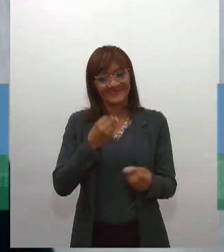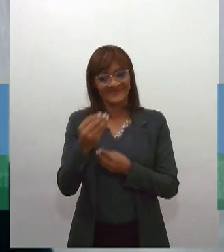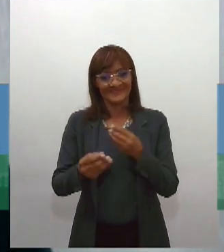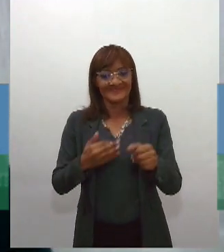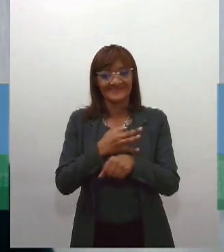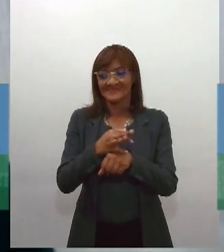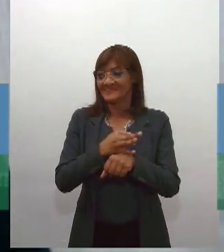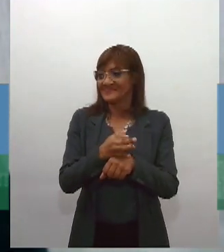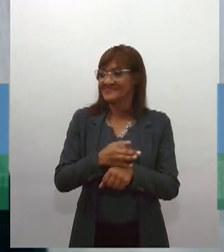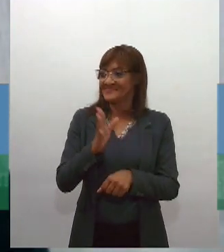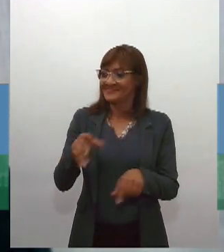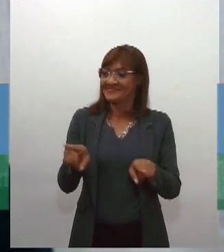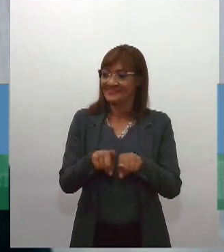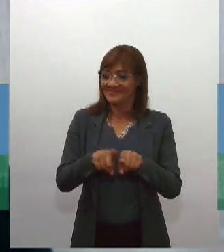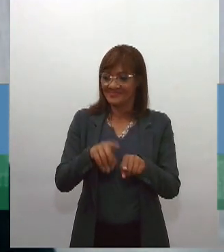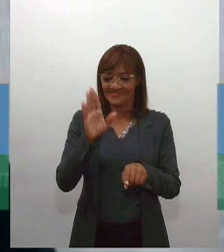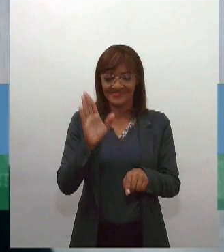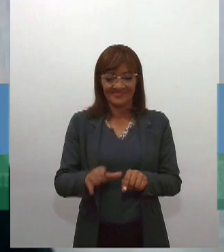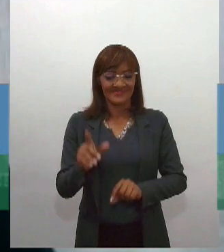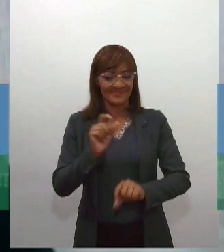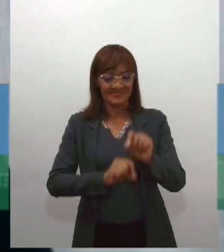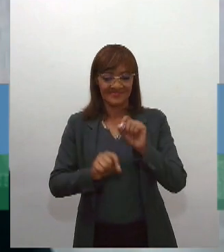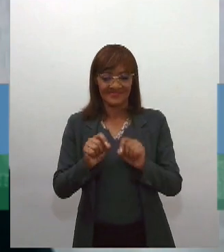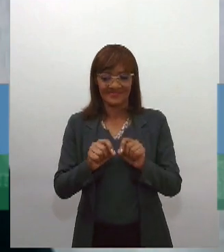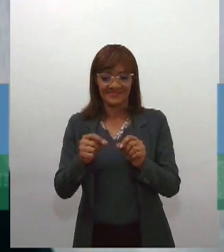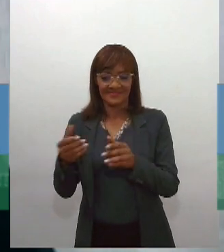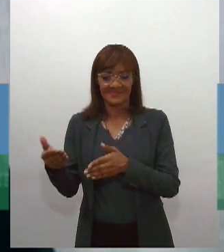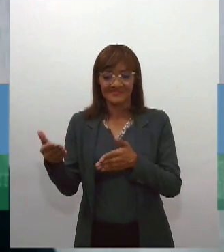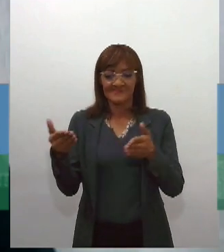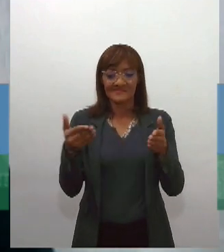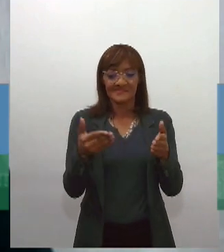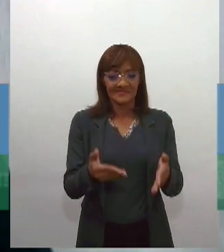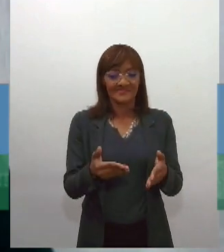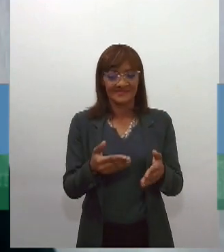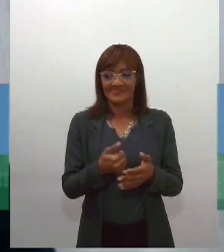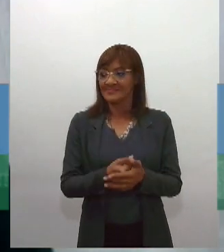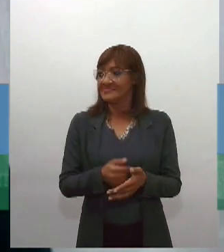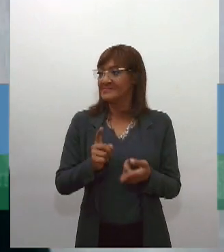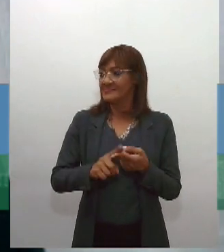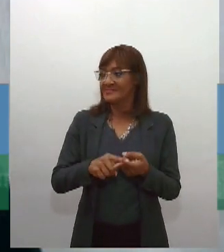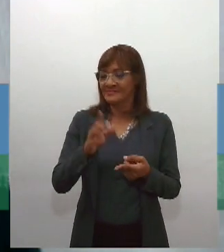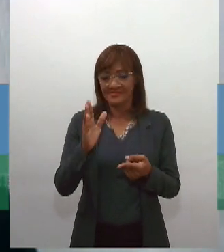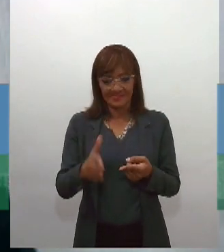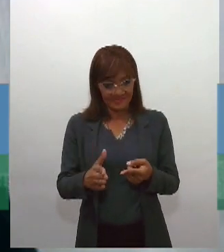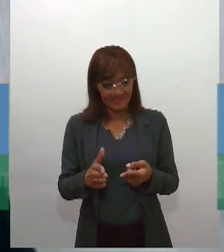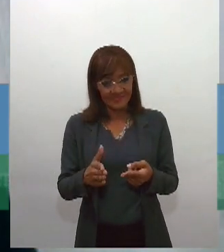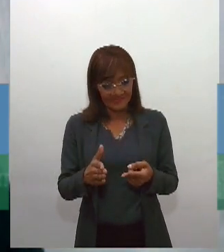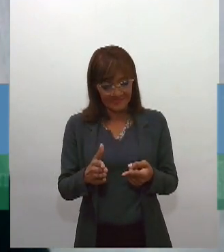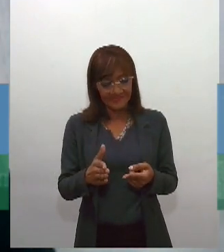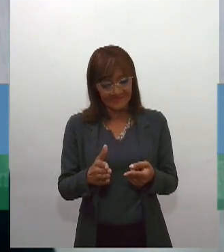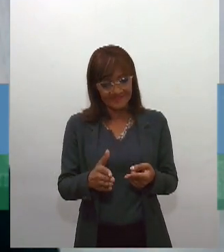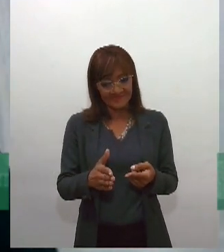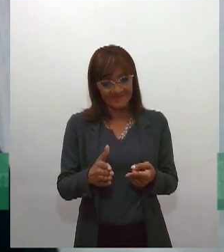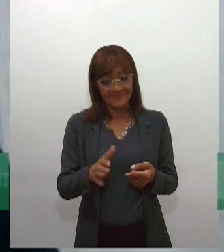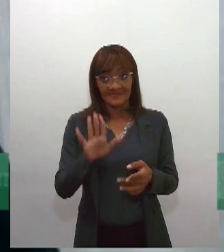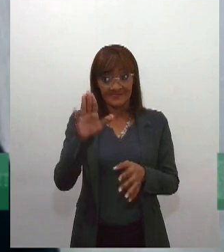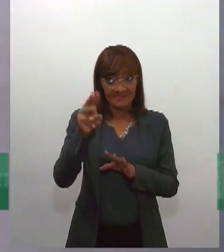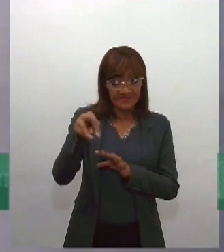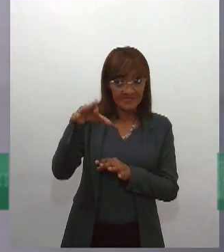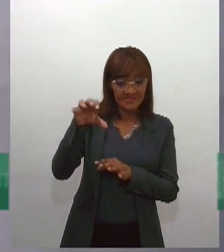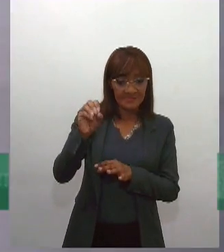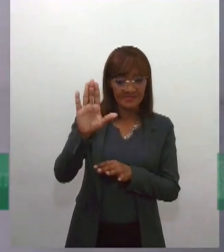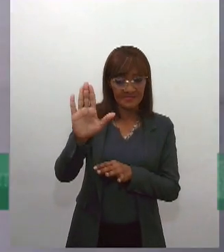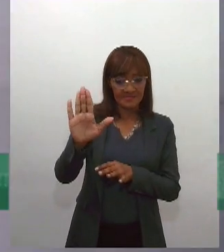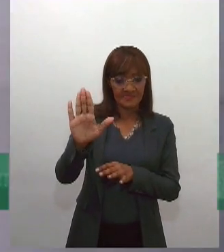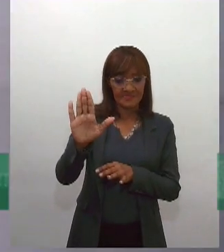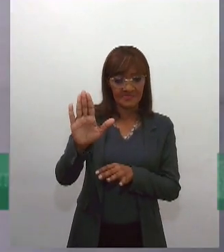e... Enfim, tudo isso que está na nossa história recente. Marcelo... Não é questão política